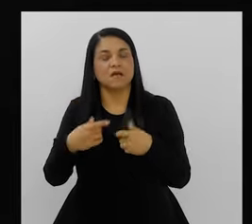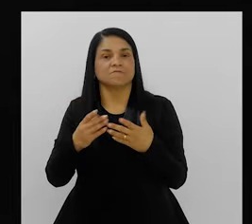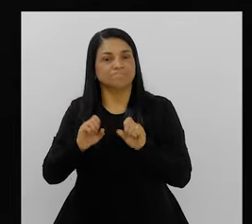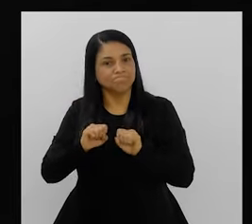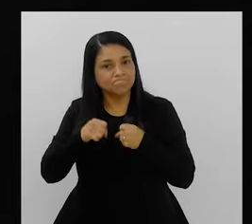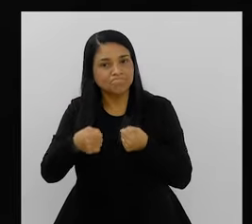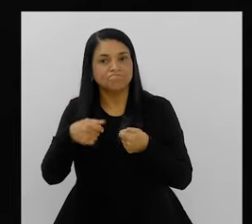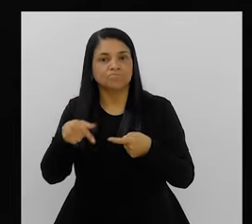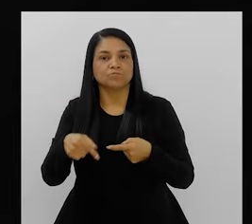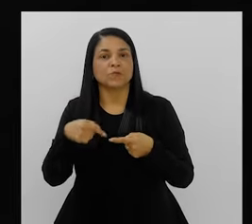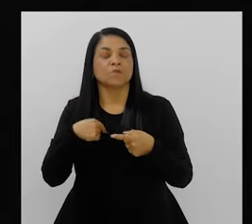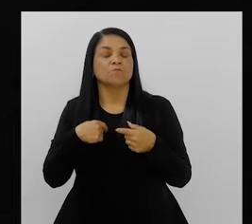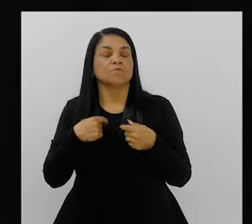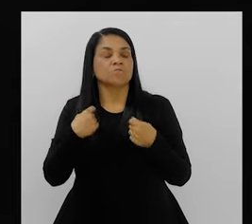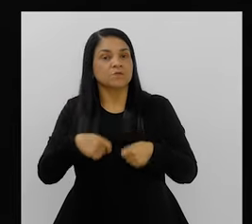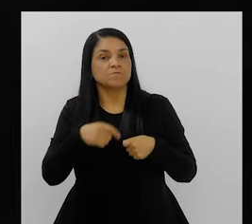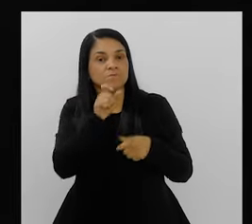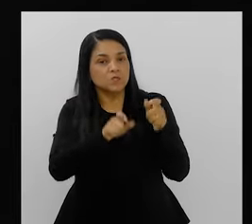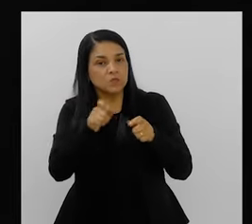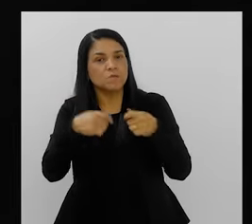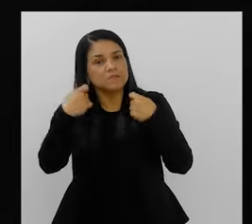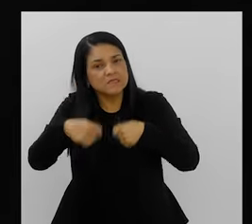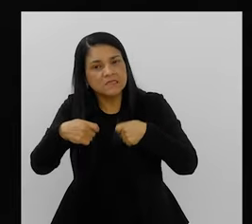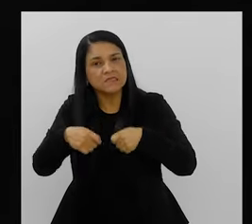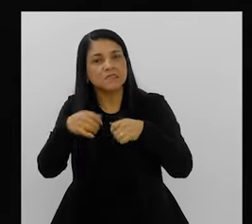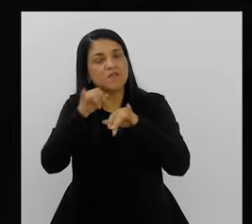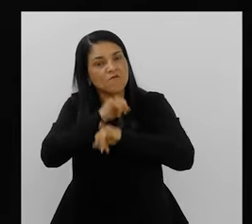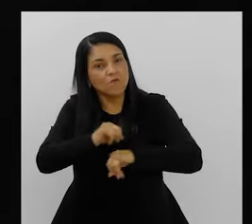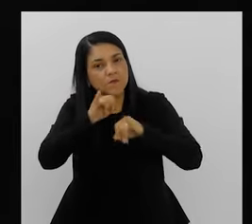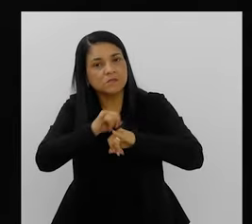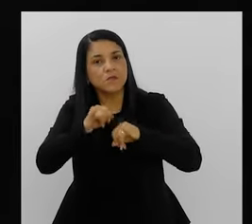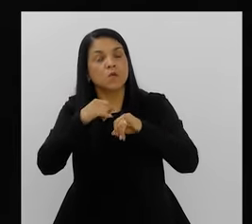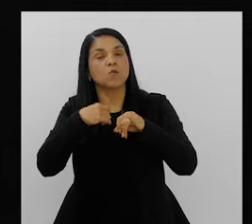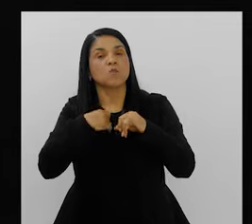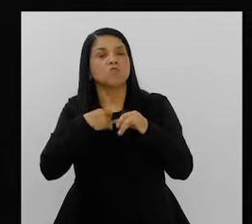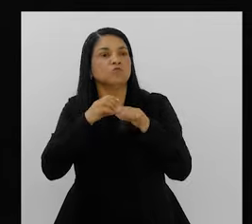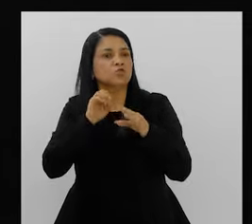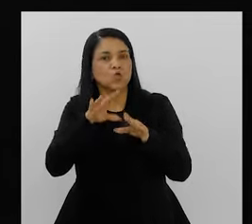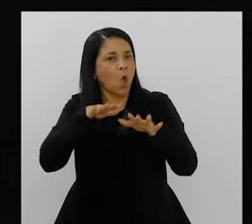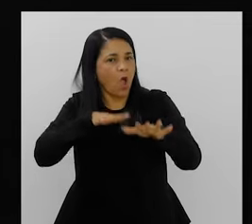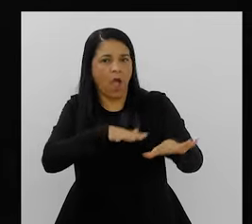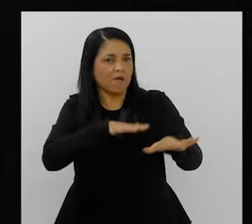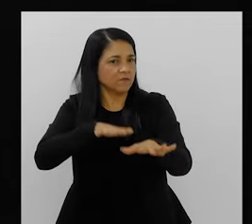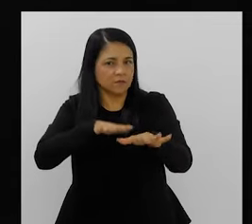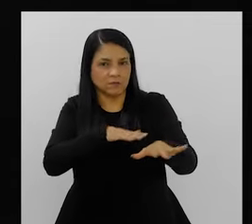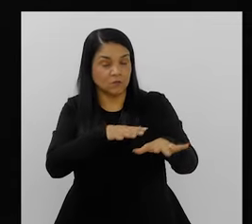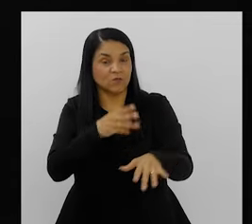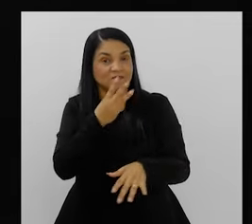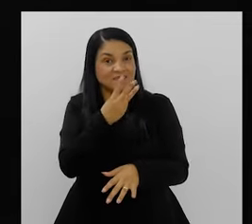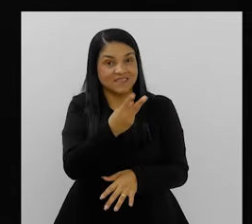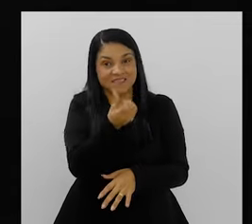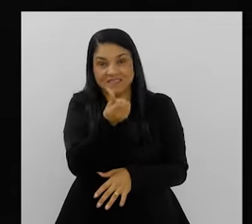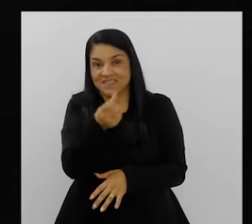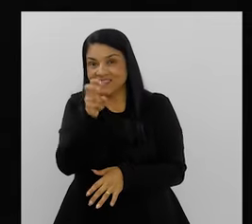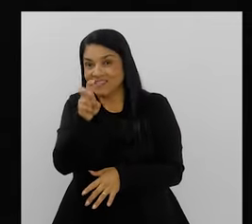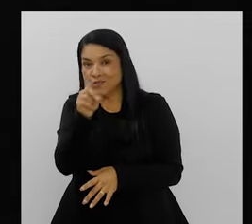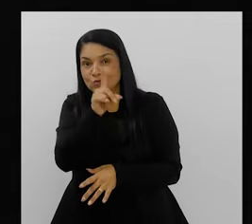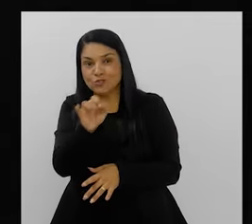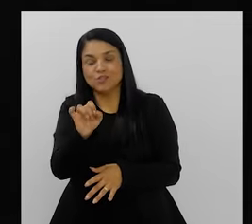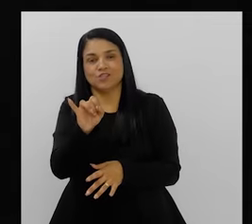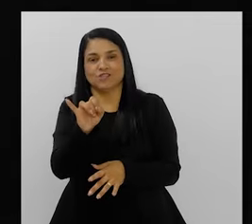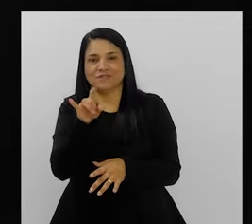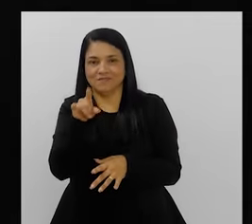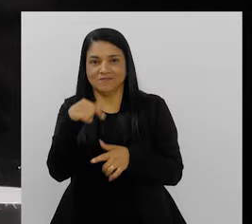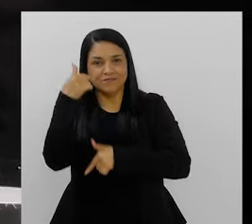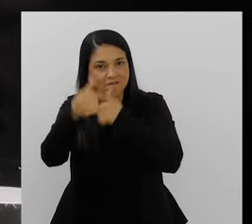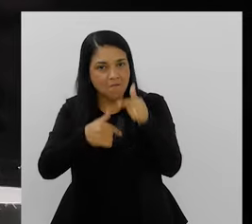pessoas conhecerem e saberem que o carnaval não acontece só na avenida, não. A gente tem um trabalho de 365 dias no ano que salvam vidas.